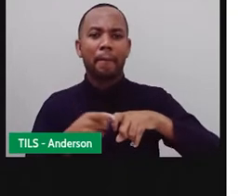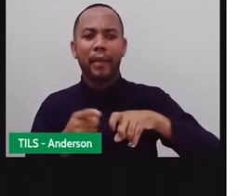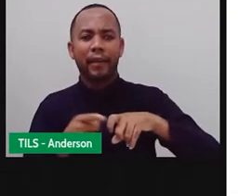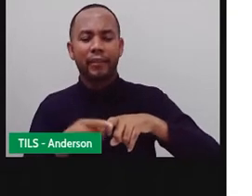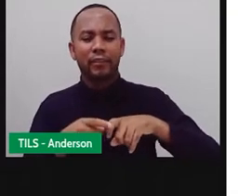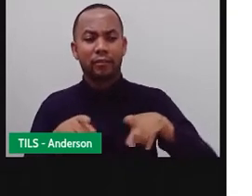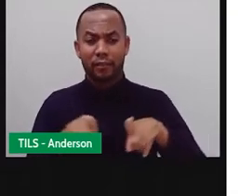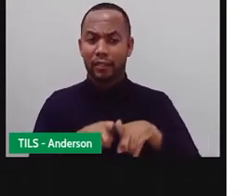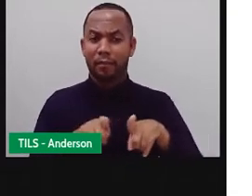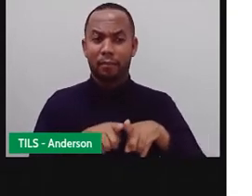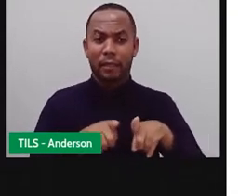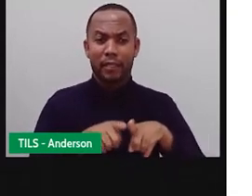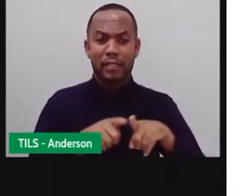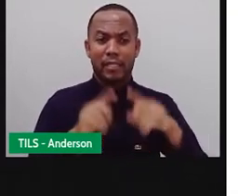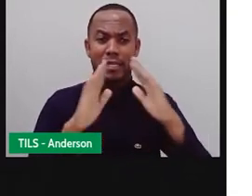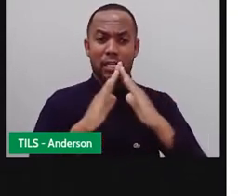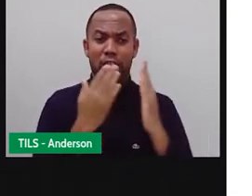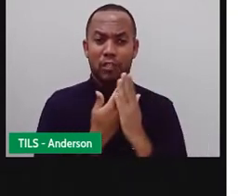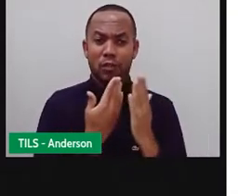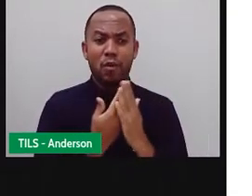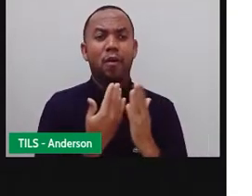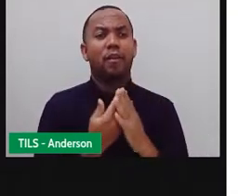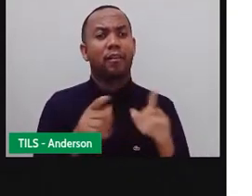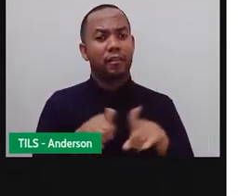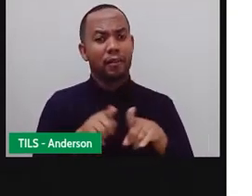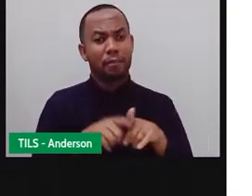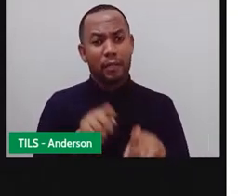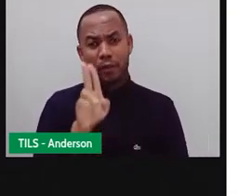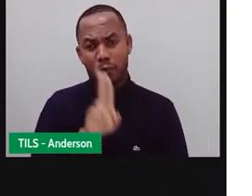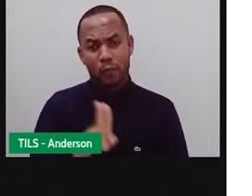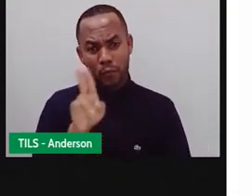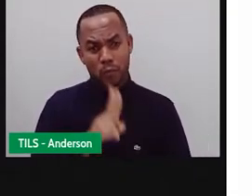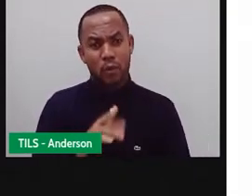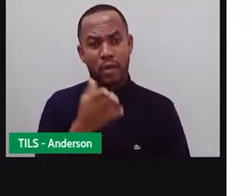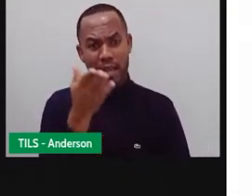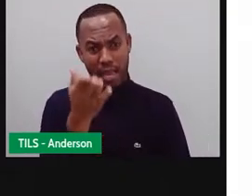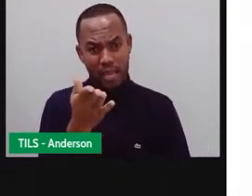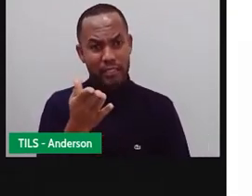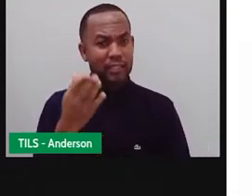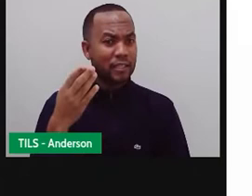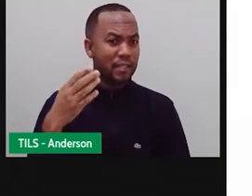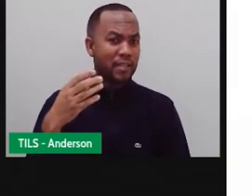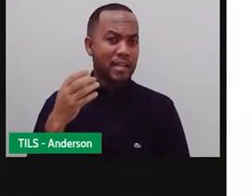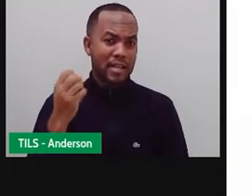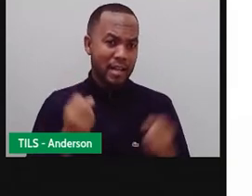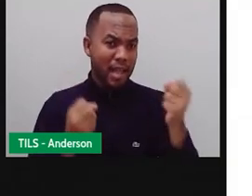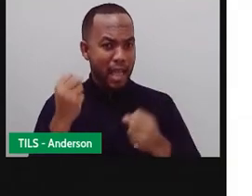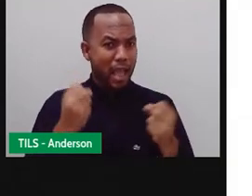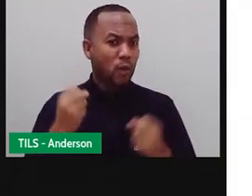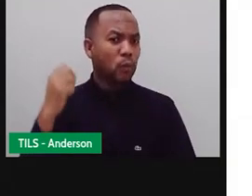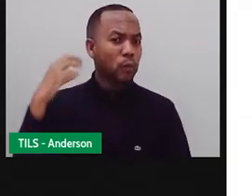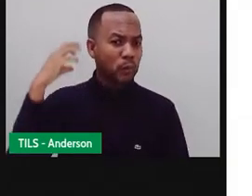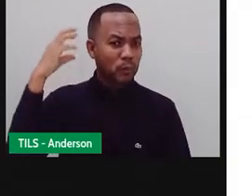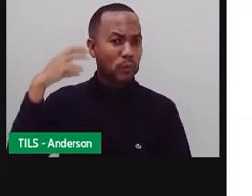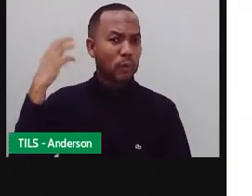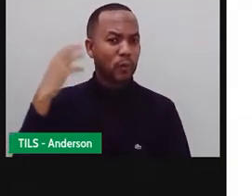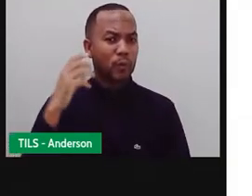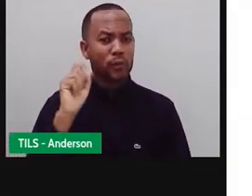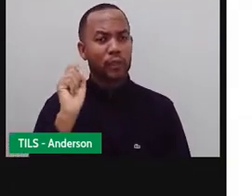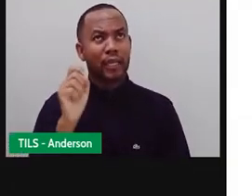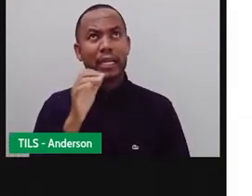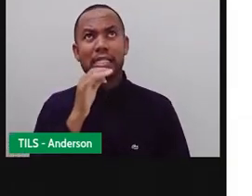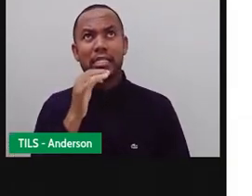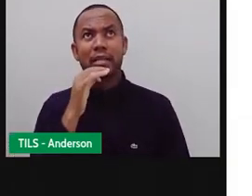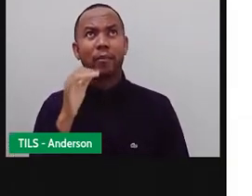escolas, inclusive, nesse período aí de pandemia, utilizaram os carros de som para avisarem, por exemplo, da chegada aí,